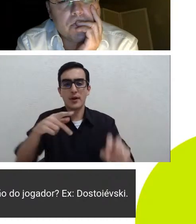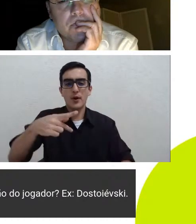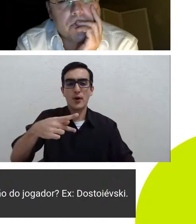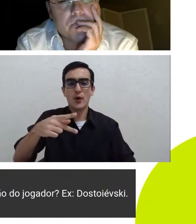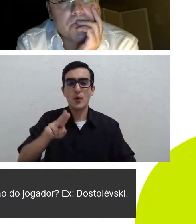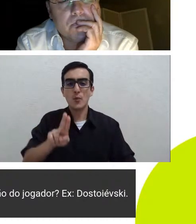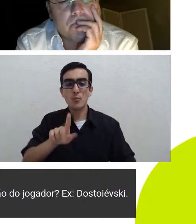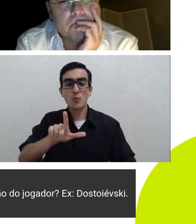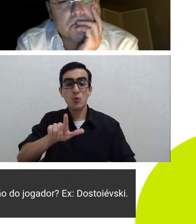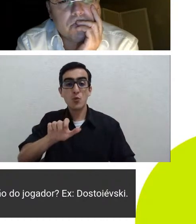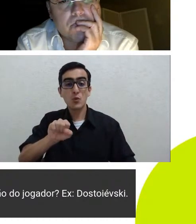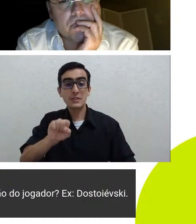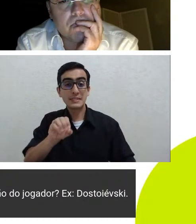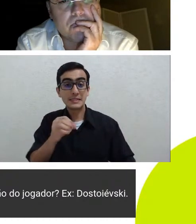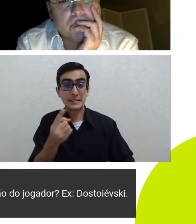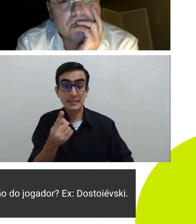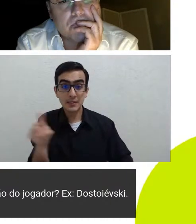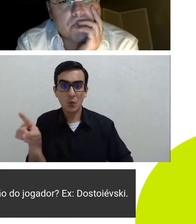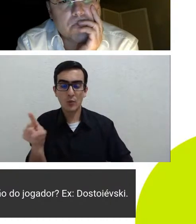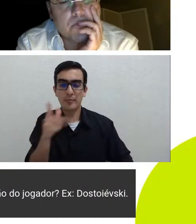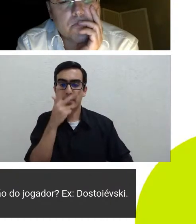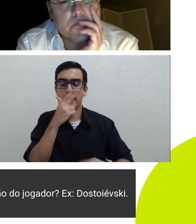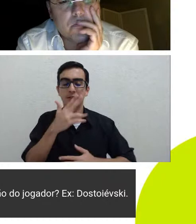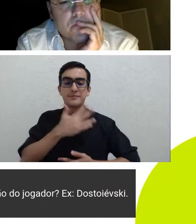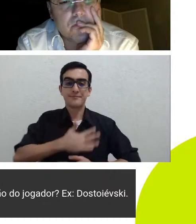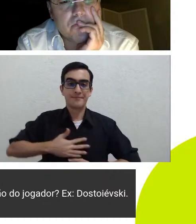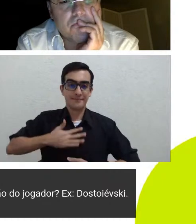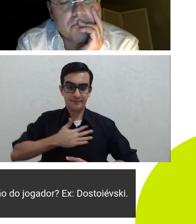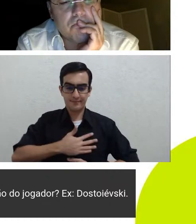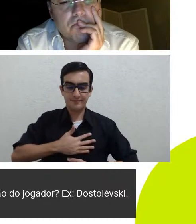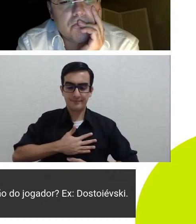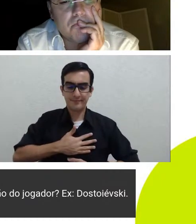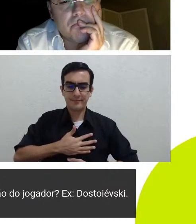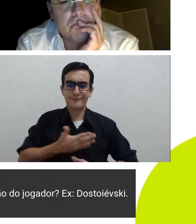da pulsão e isso pode gerar